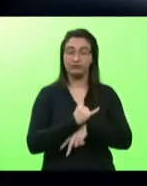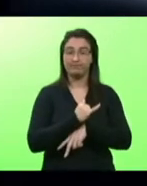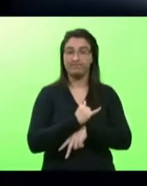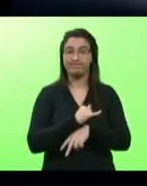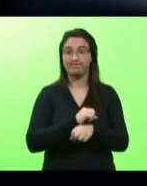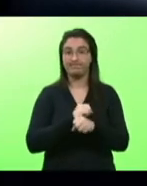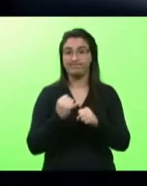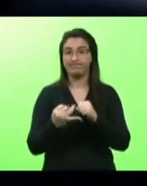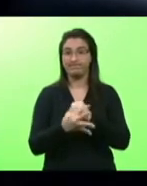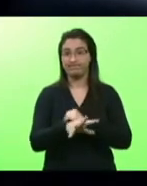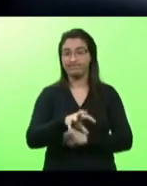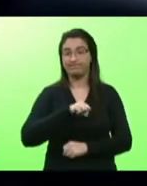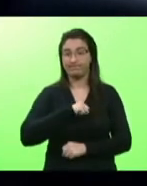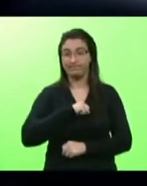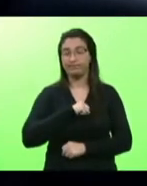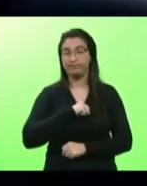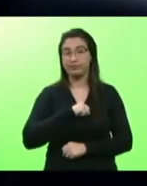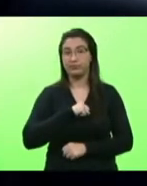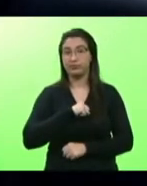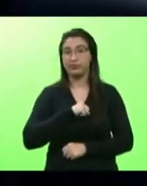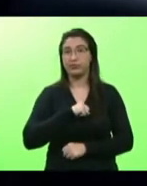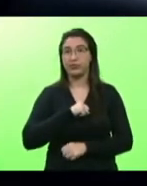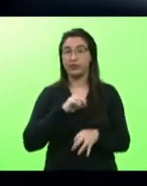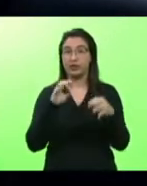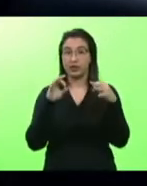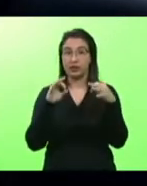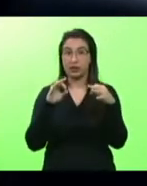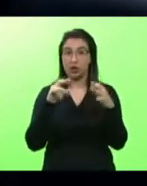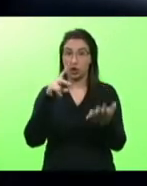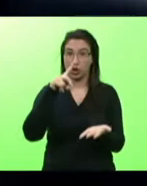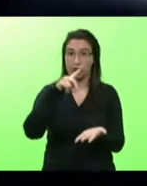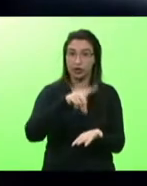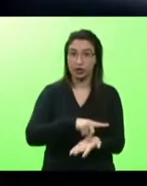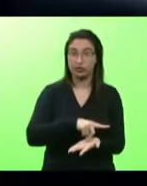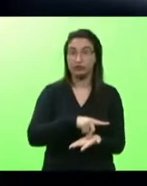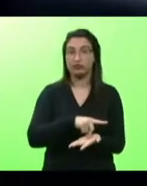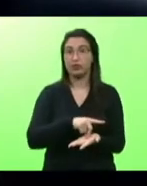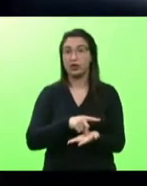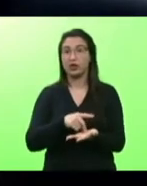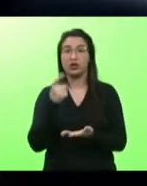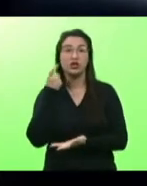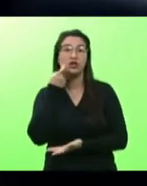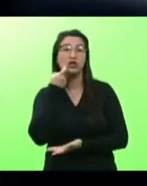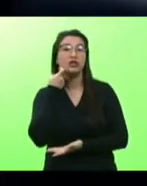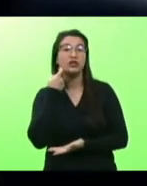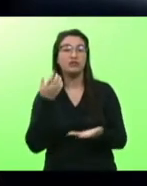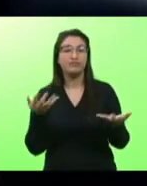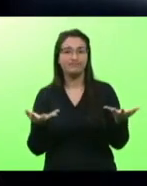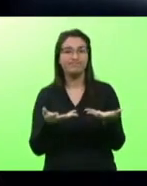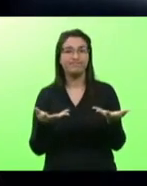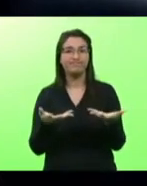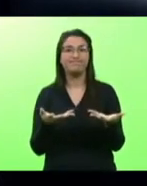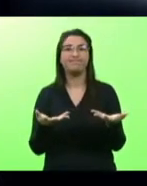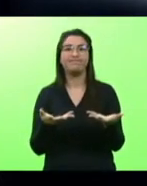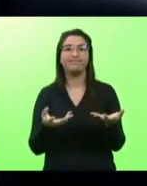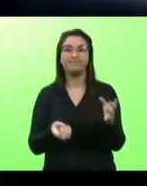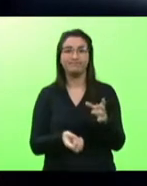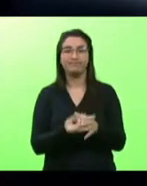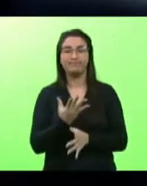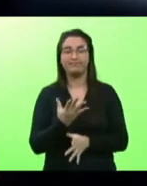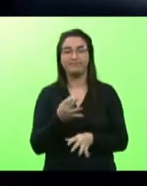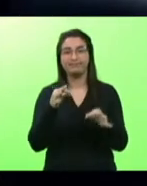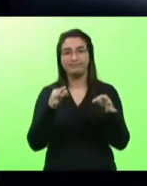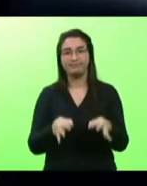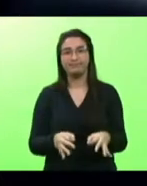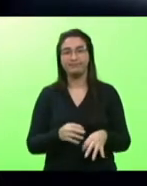ter a sua fundação oficial nesta sexta-feira e nós também devemos participar para